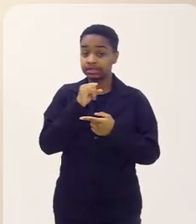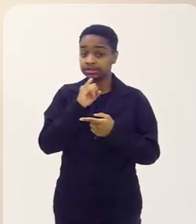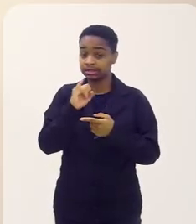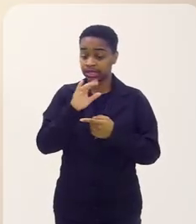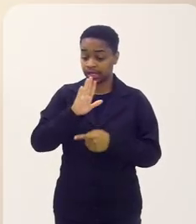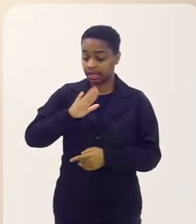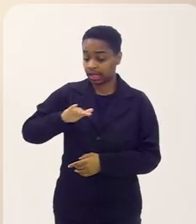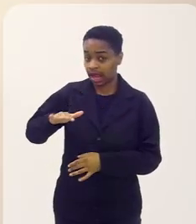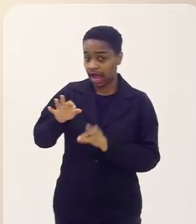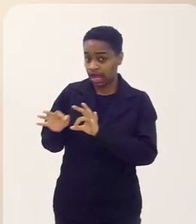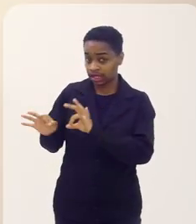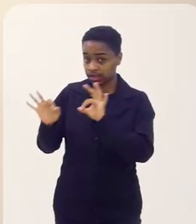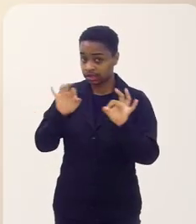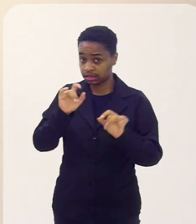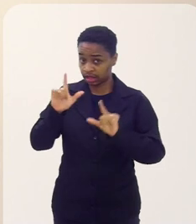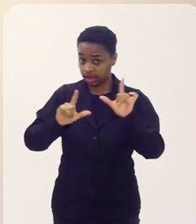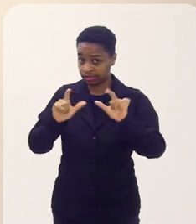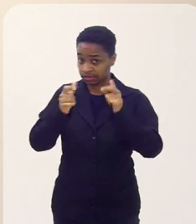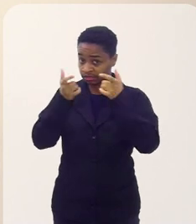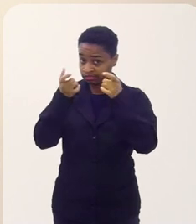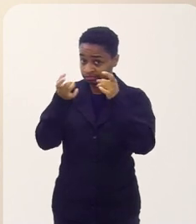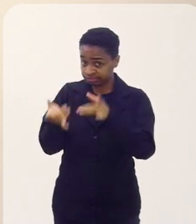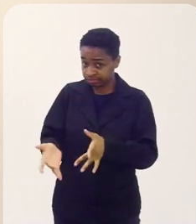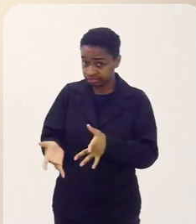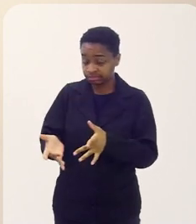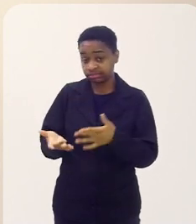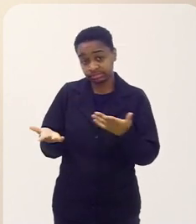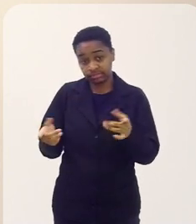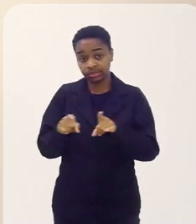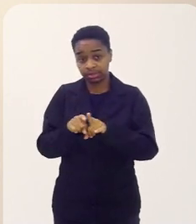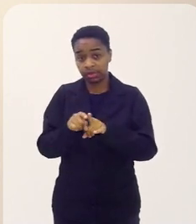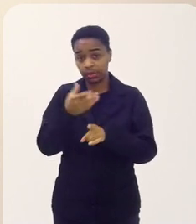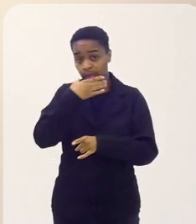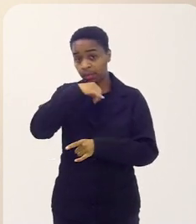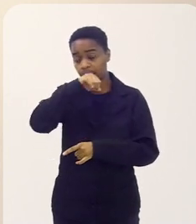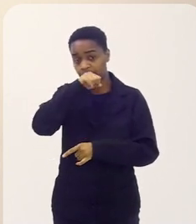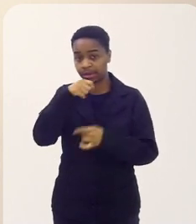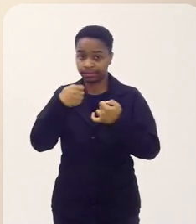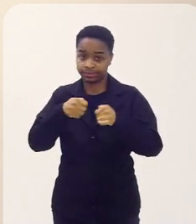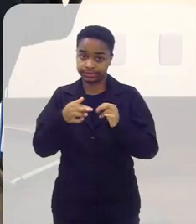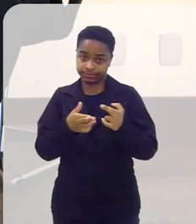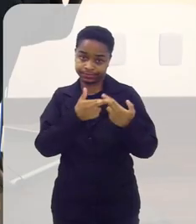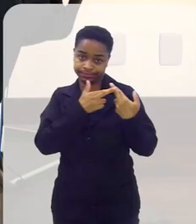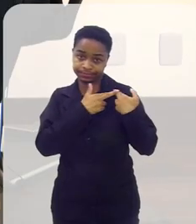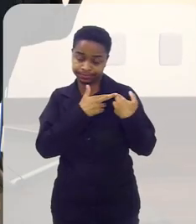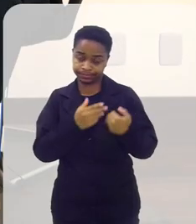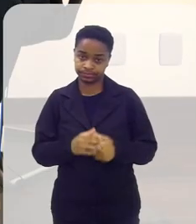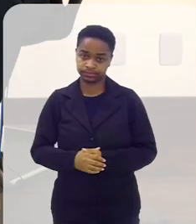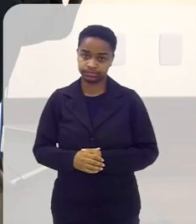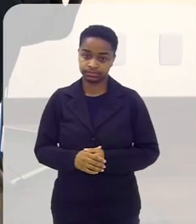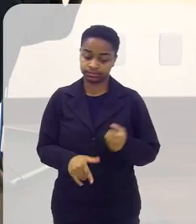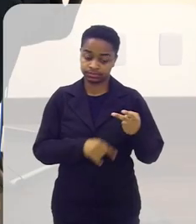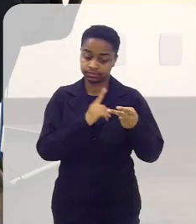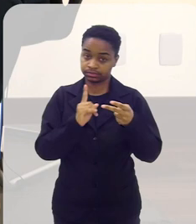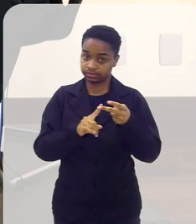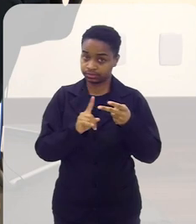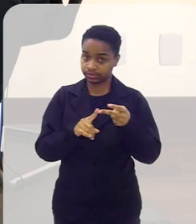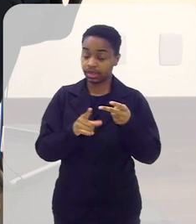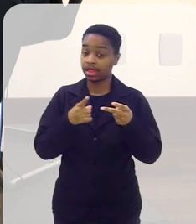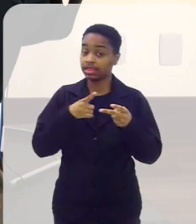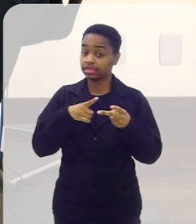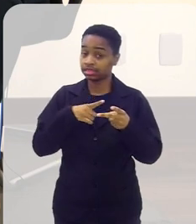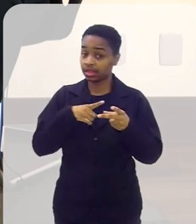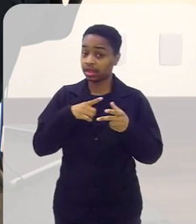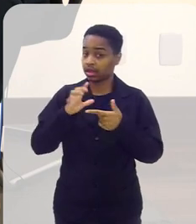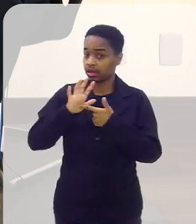a criança para ver uma tv e deixa a largada o pai também tem a responsabilidade primeiro momento no segundo momento